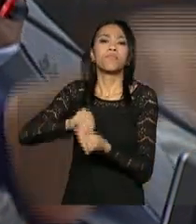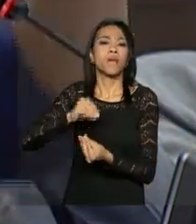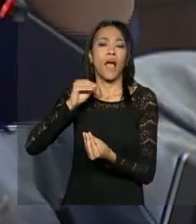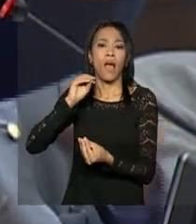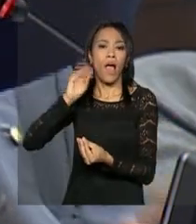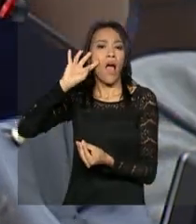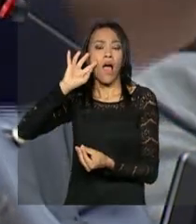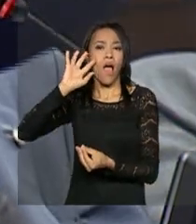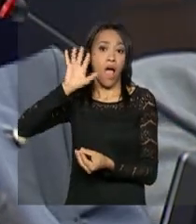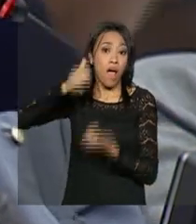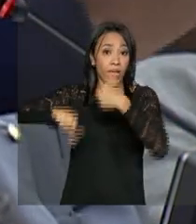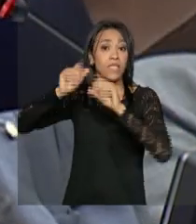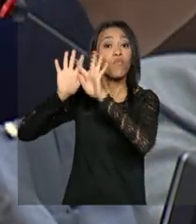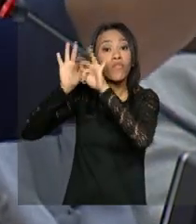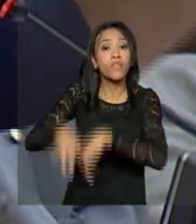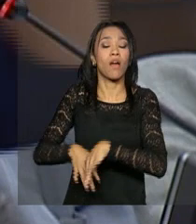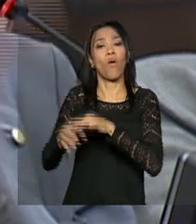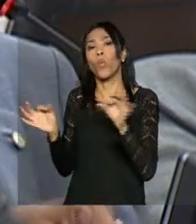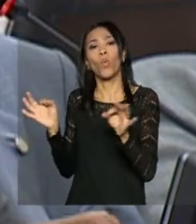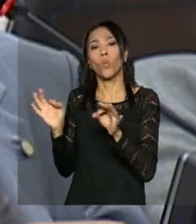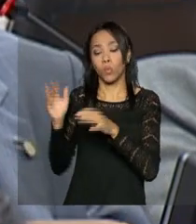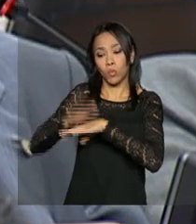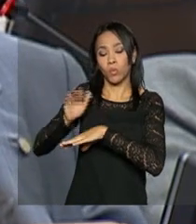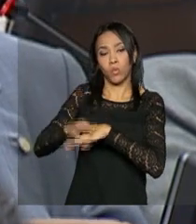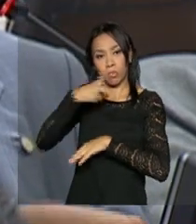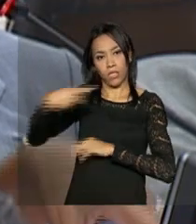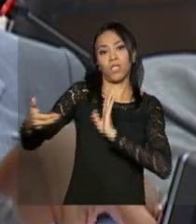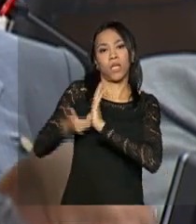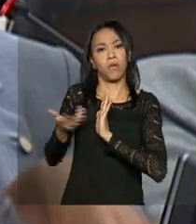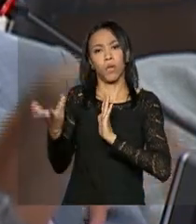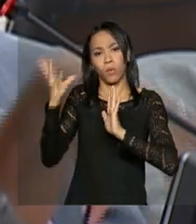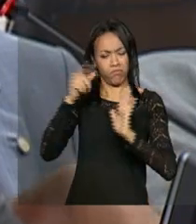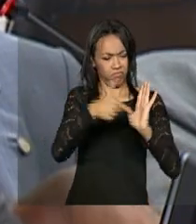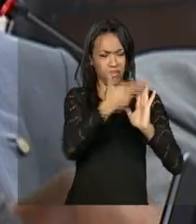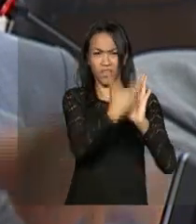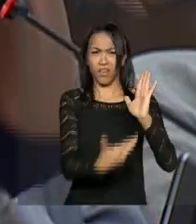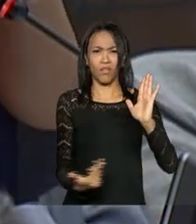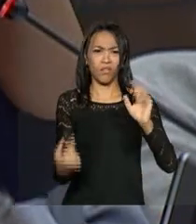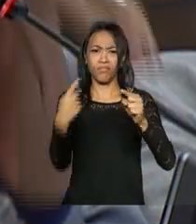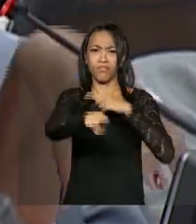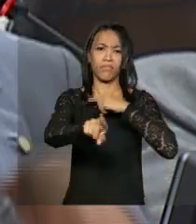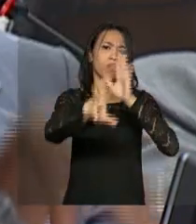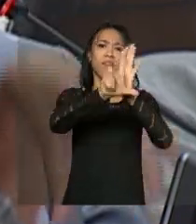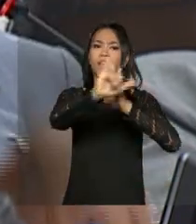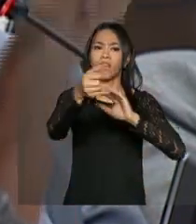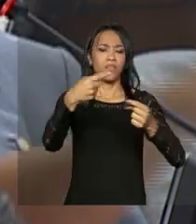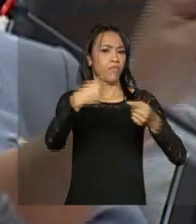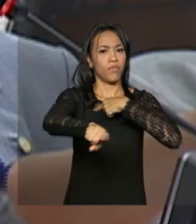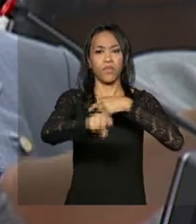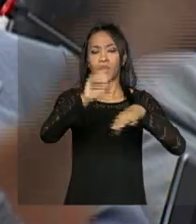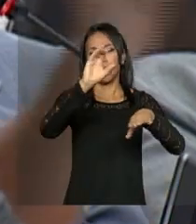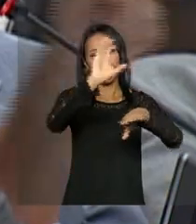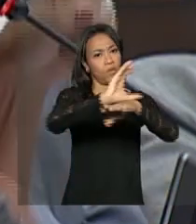Cunha que ítens estão escoimados e espancados da denúncia e que ítens permanecem. Portanto, é um relatório ilegal, inconstitucional e que não